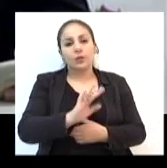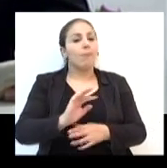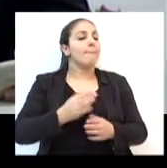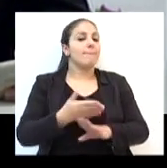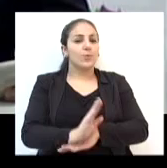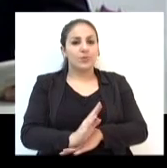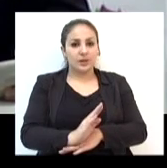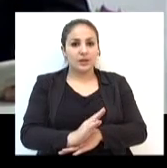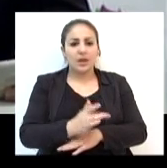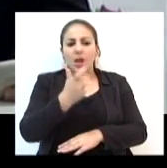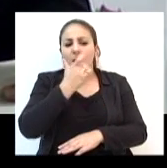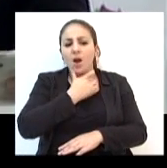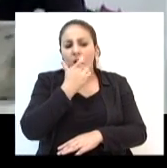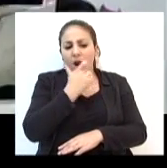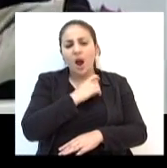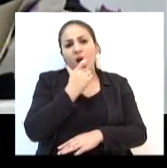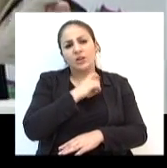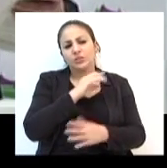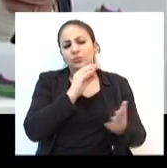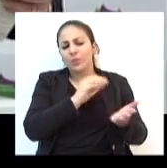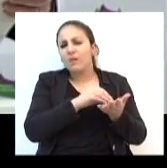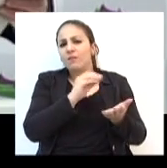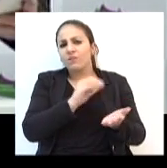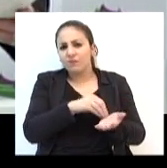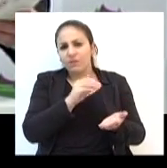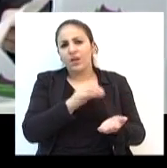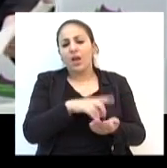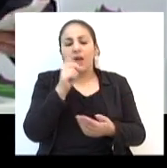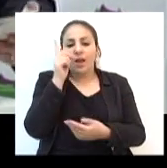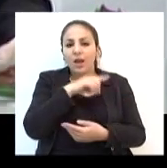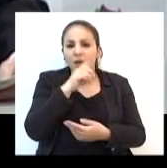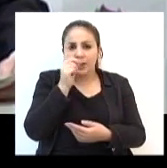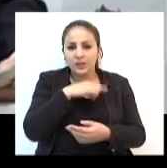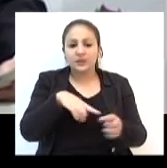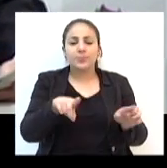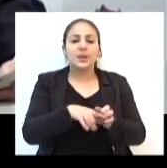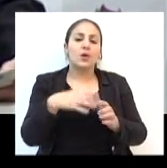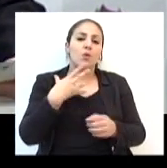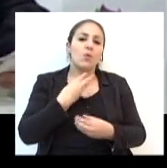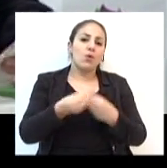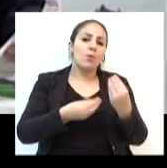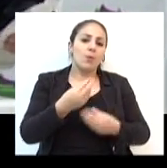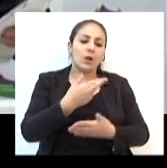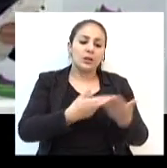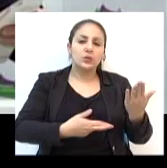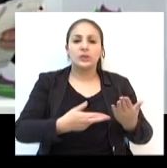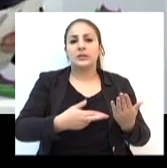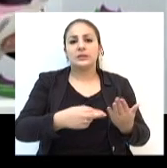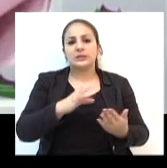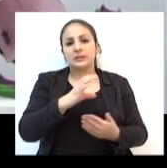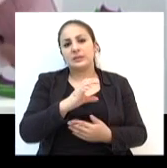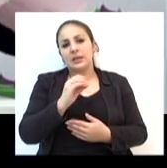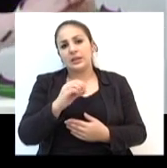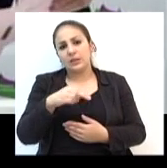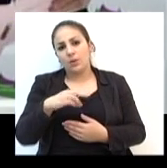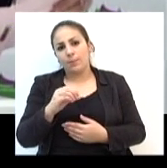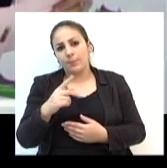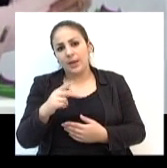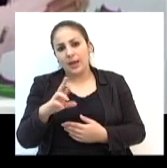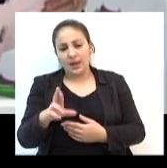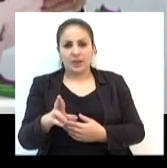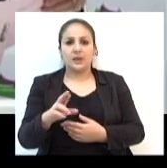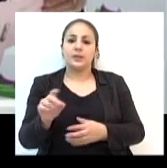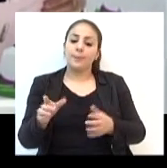Então, senhor presidente, eu acho uma incoerência, porque eu, como relator da COPNR, pedi o parecer